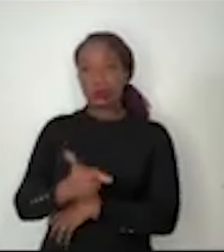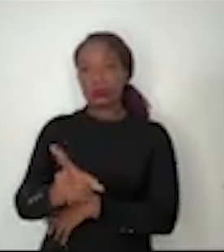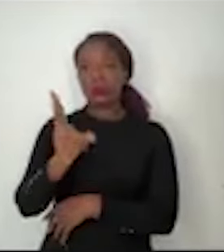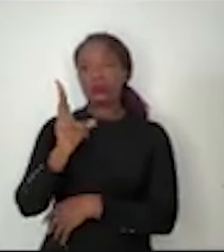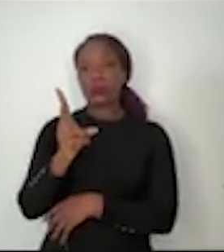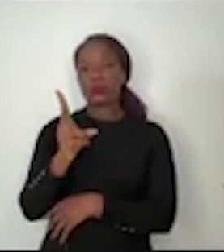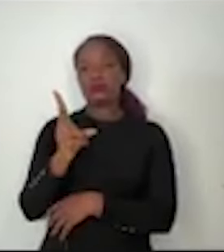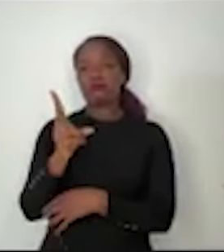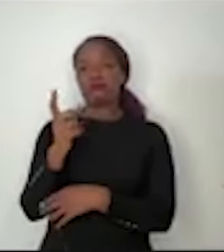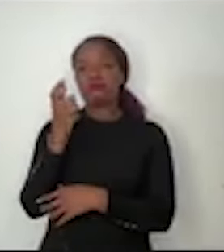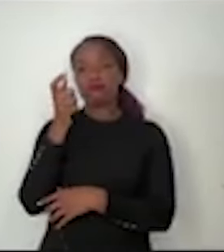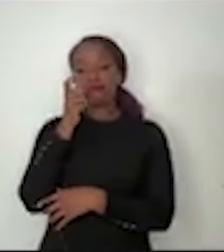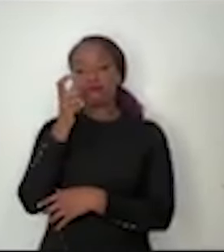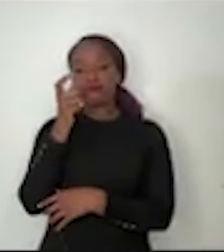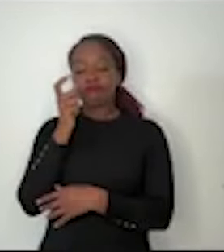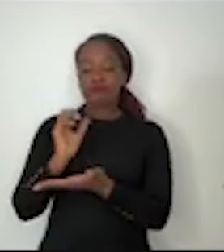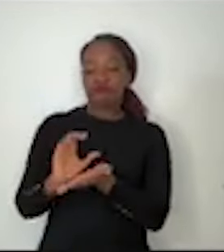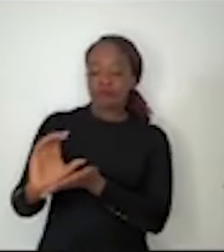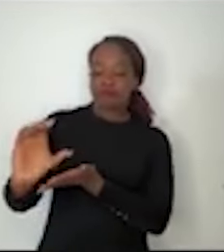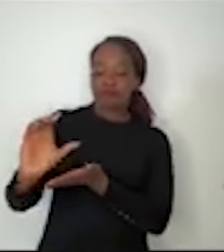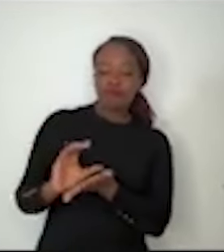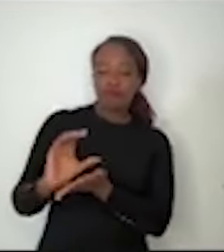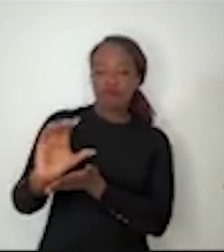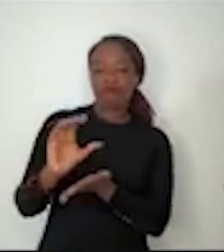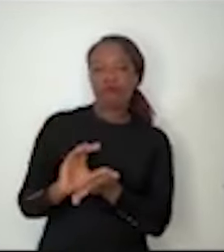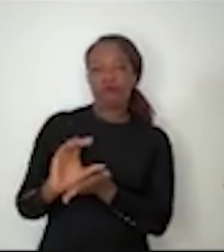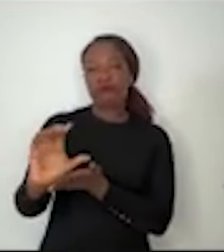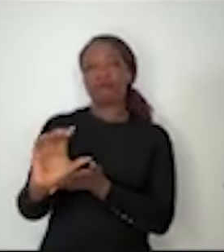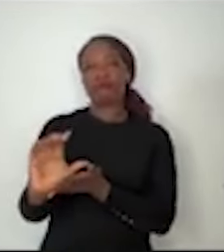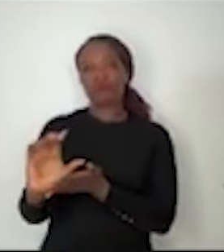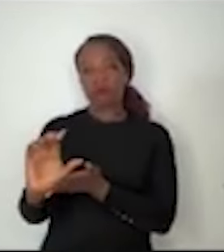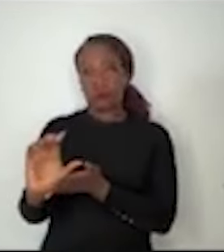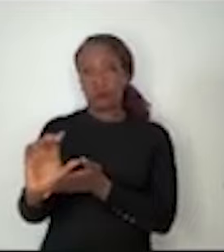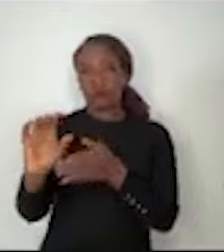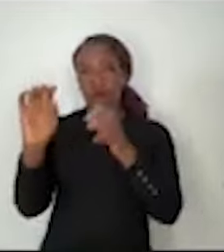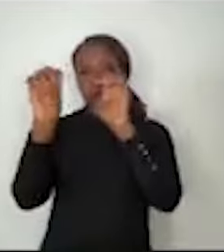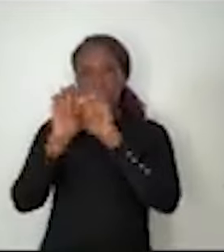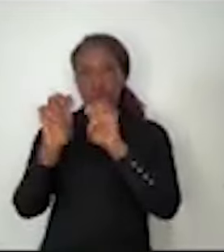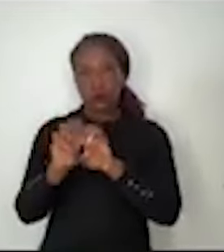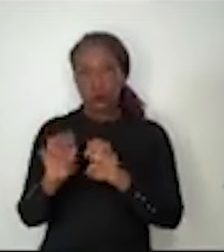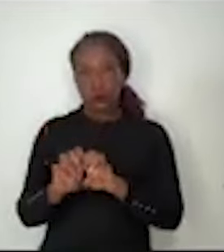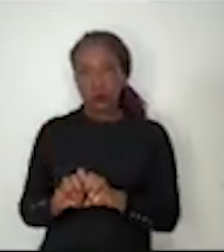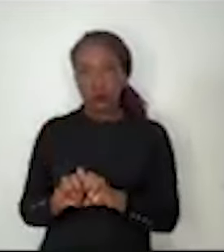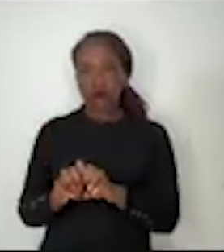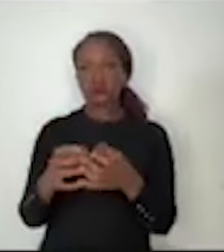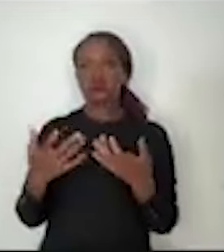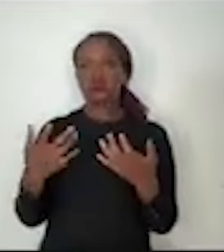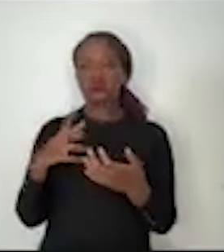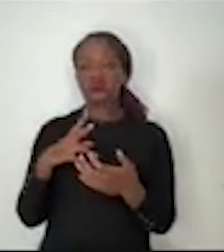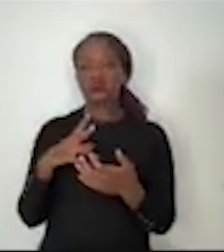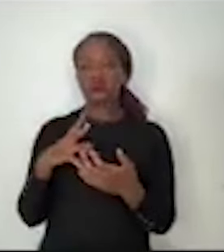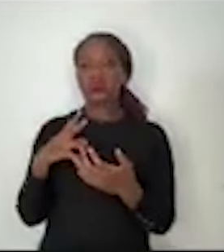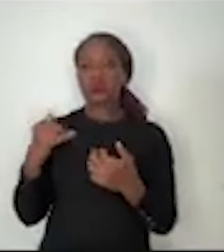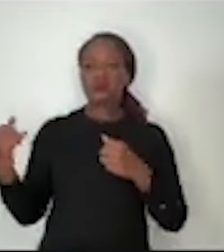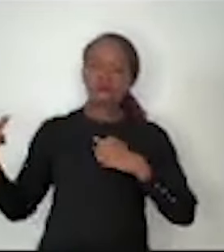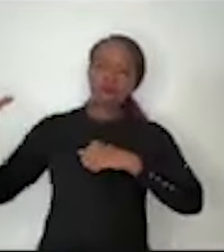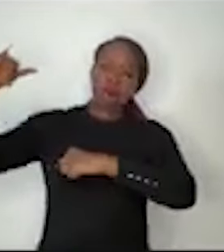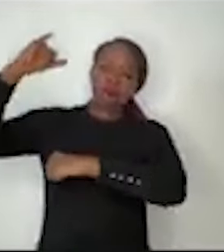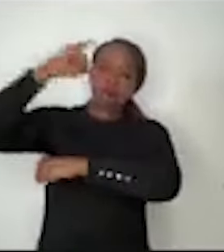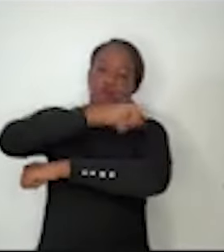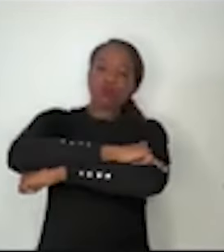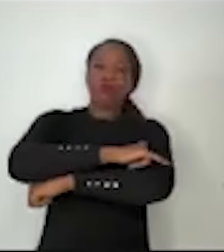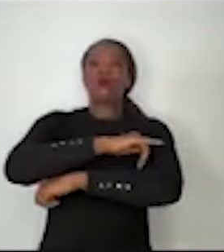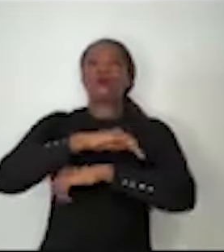investimentos com muita coisa por fazer em matéria de infraestrutura, portos, aeroportos, rodovias, ferrovia,